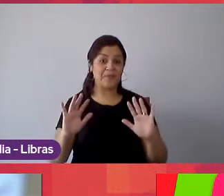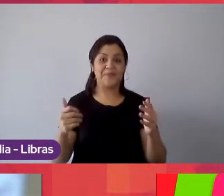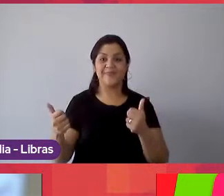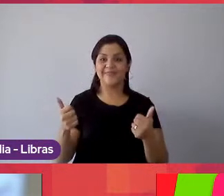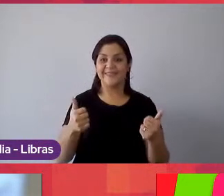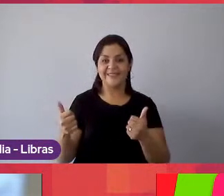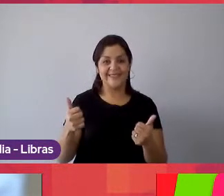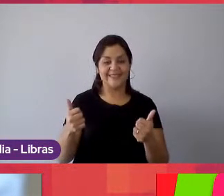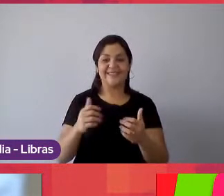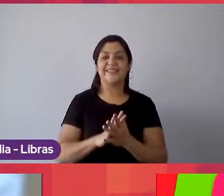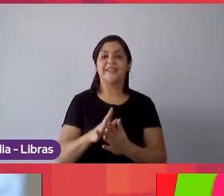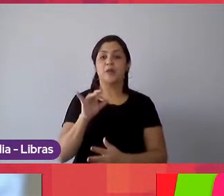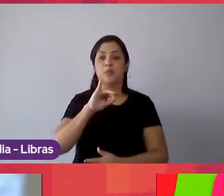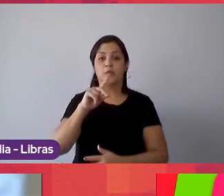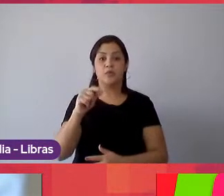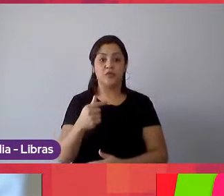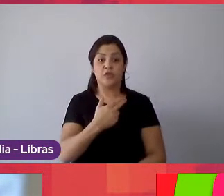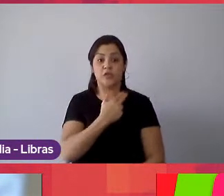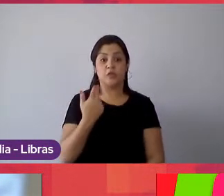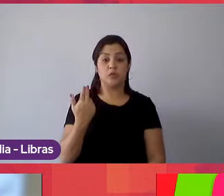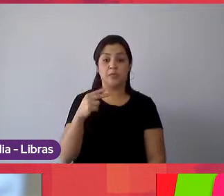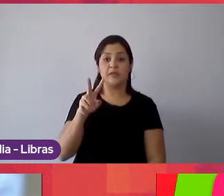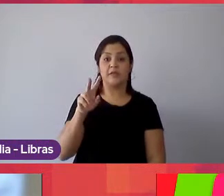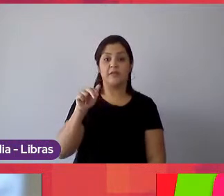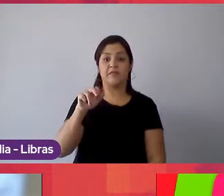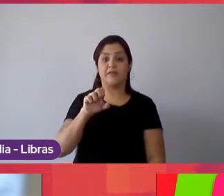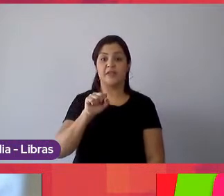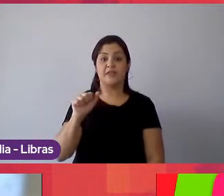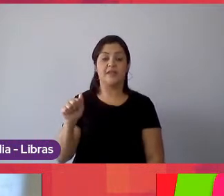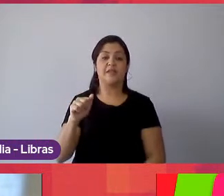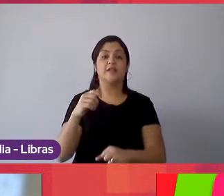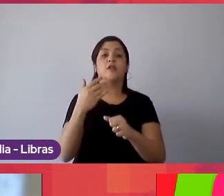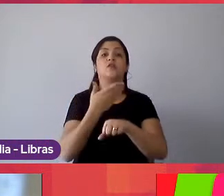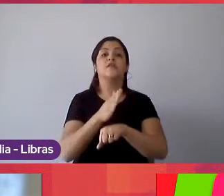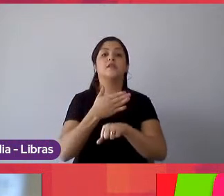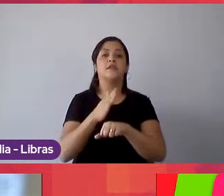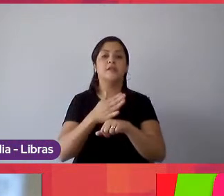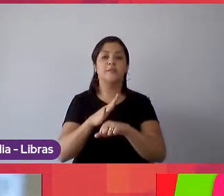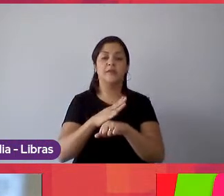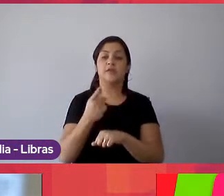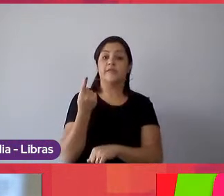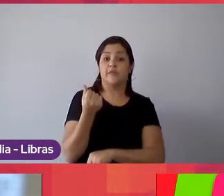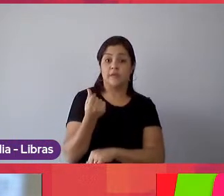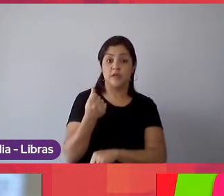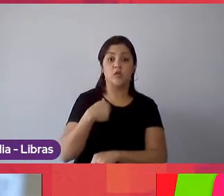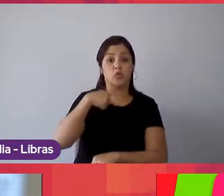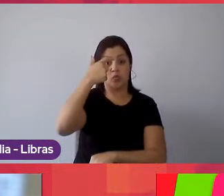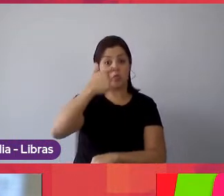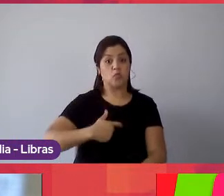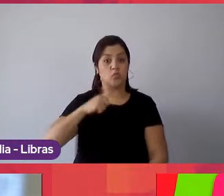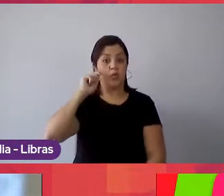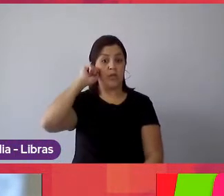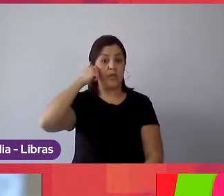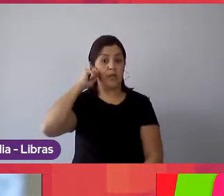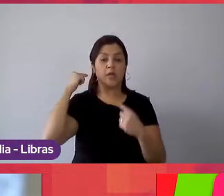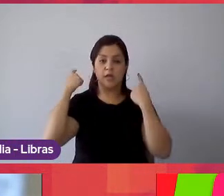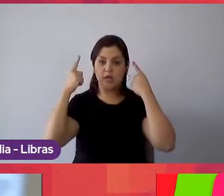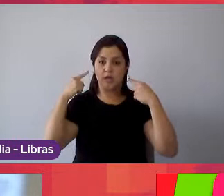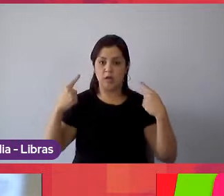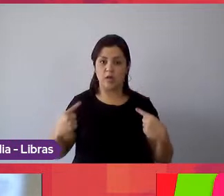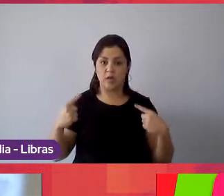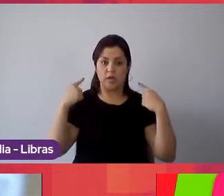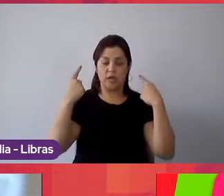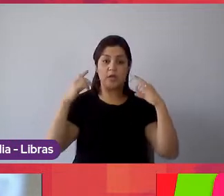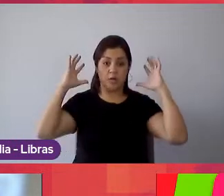Eu sou a Vanessa. Eu sou estagiária de finanças. Eu sou uma mulher negra. Tenho cabelo cachado. Meu cabelo está preso para